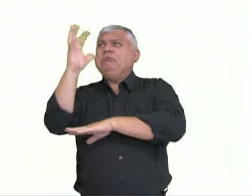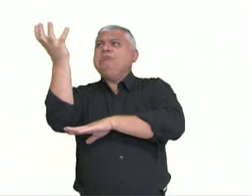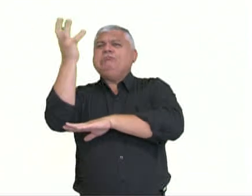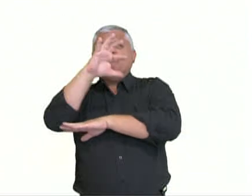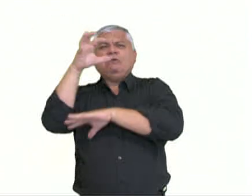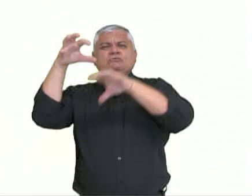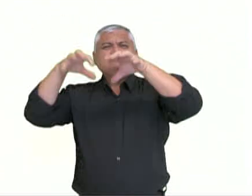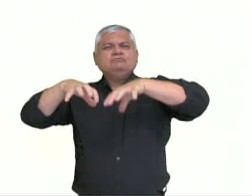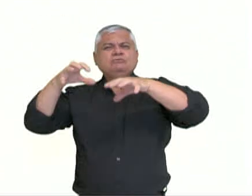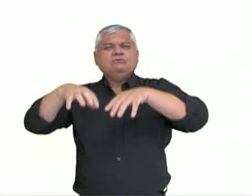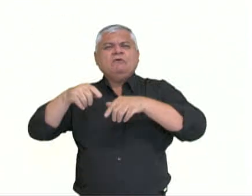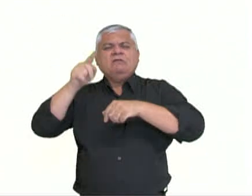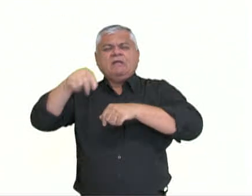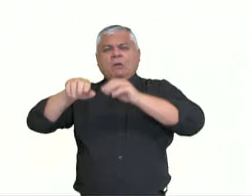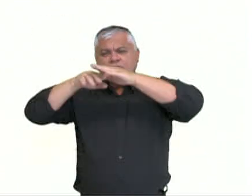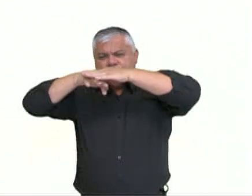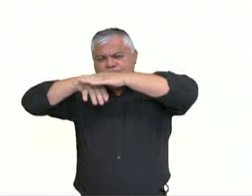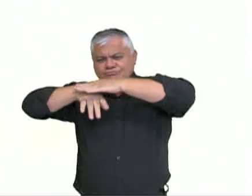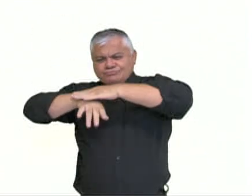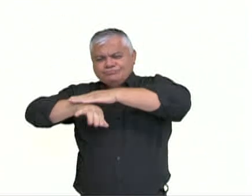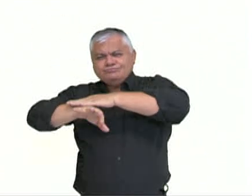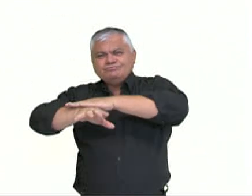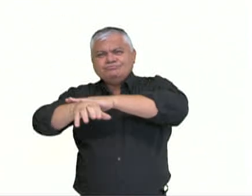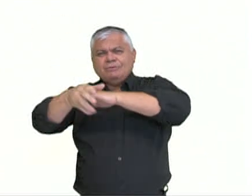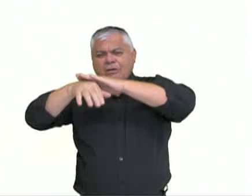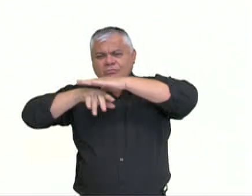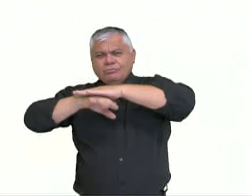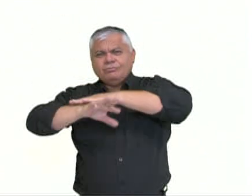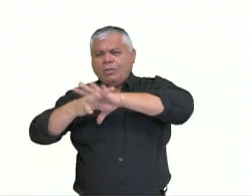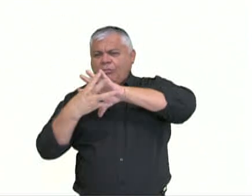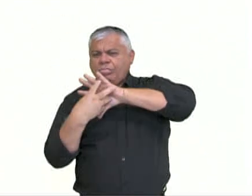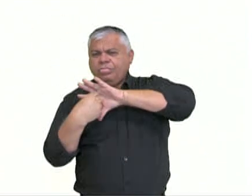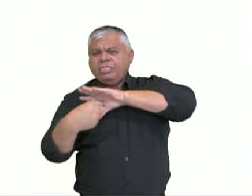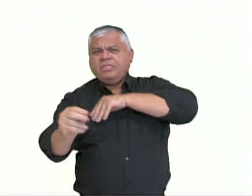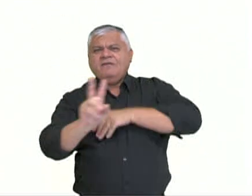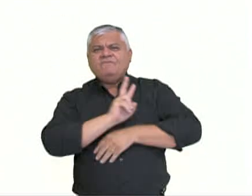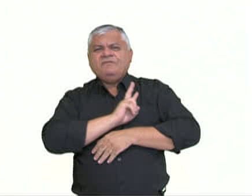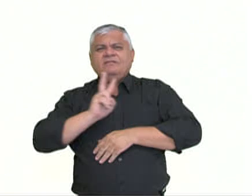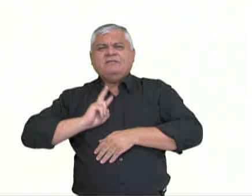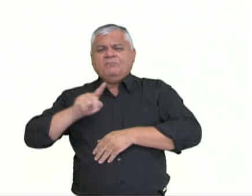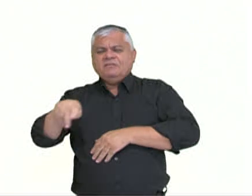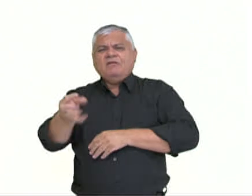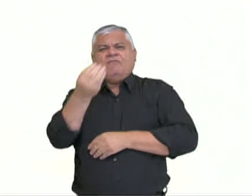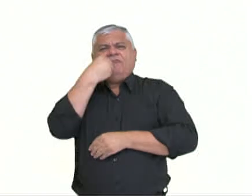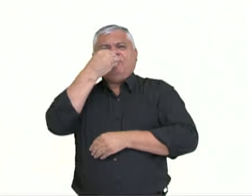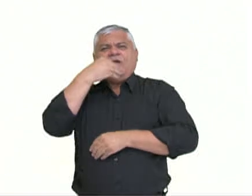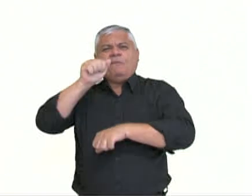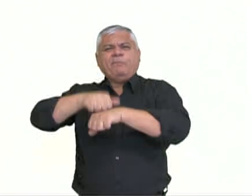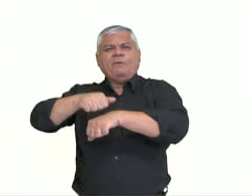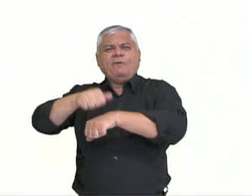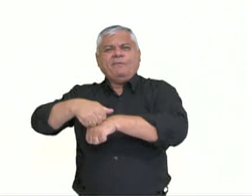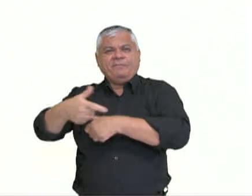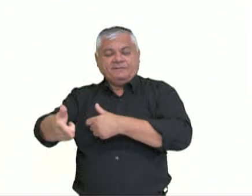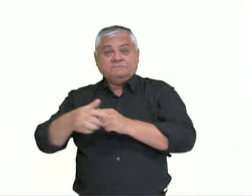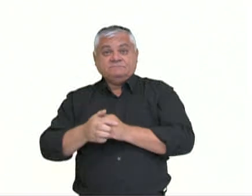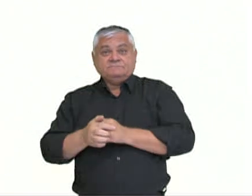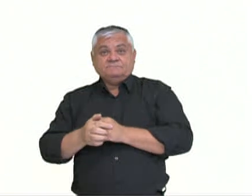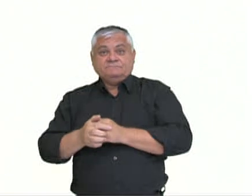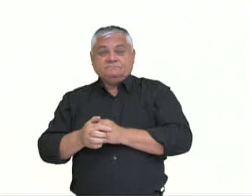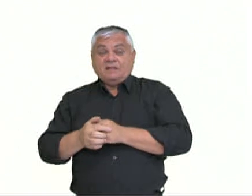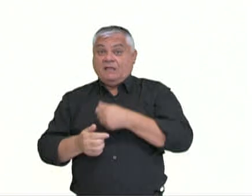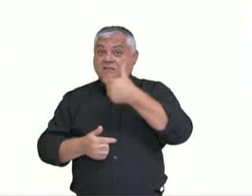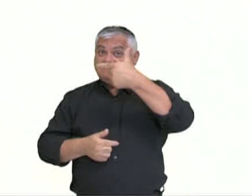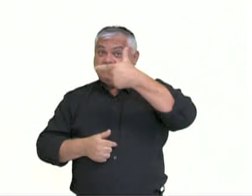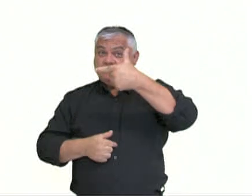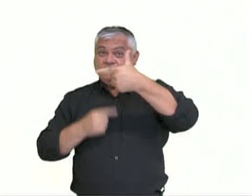ação da chuva, aonde os nutrientes acabam sendo levados embora, tornando este solo bastante pobre. Já a imagem